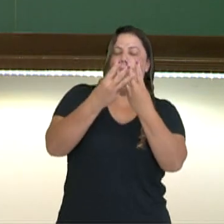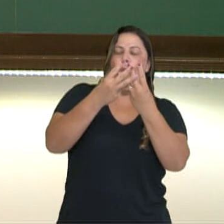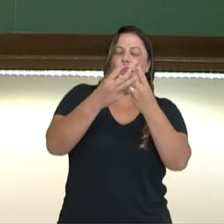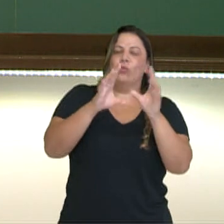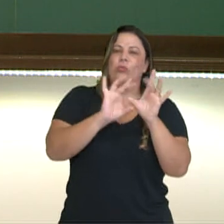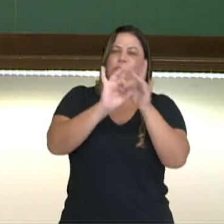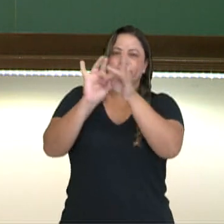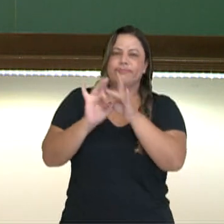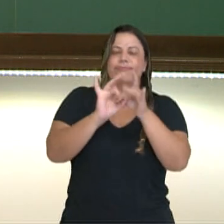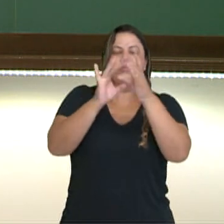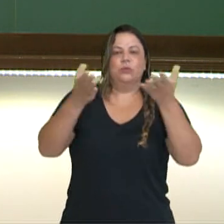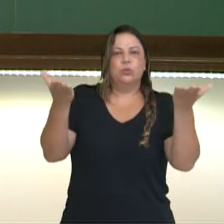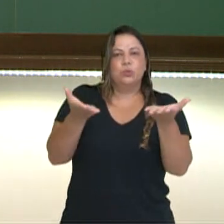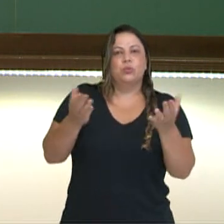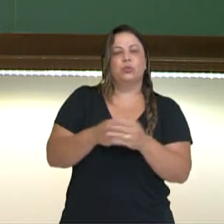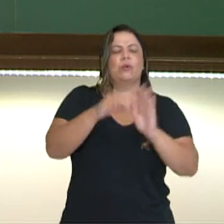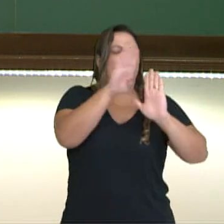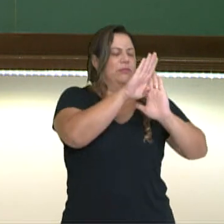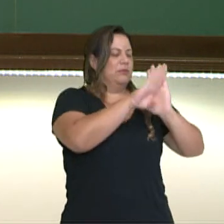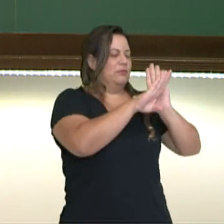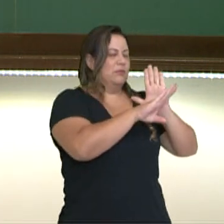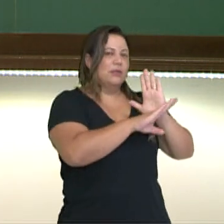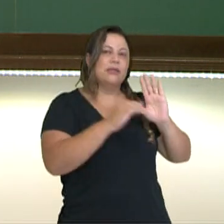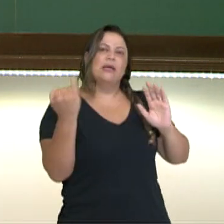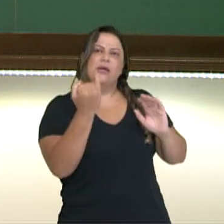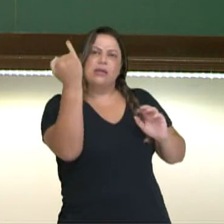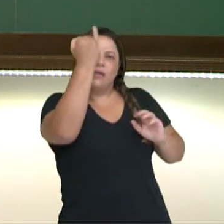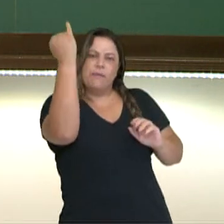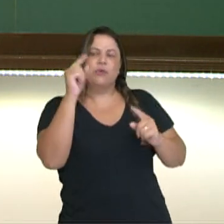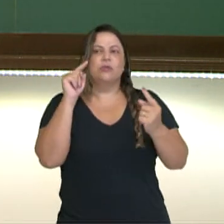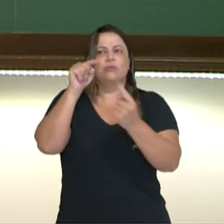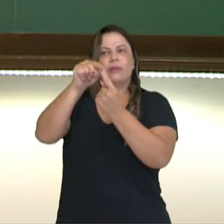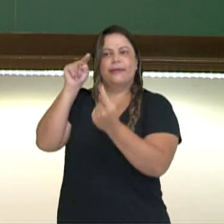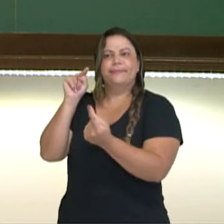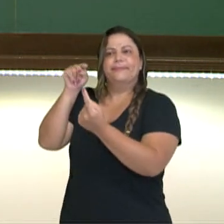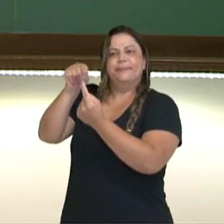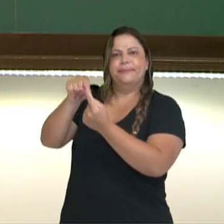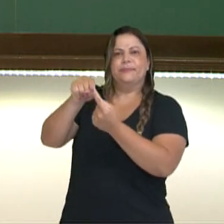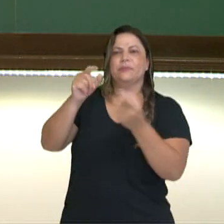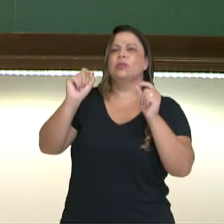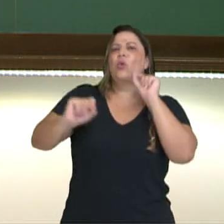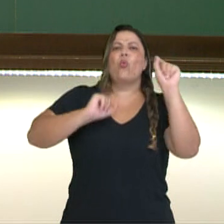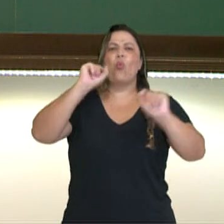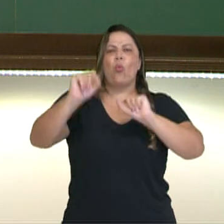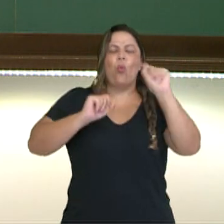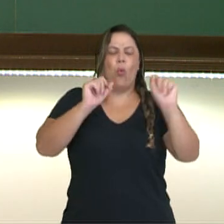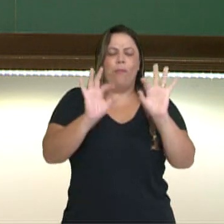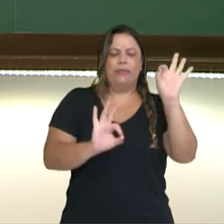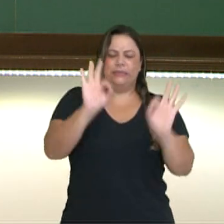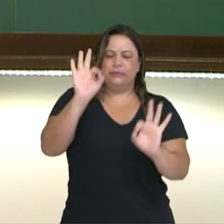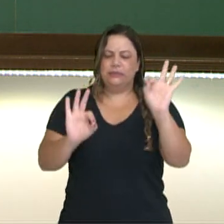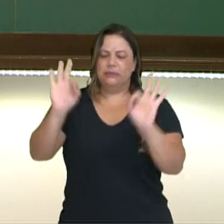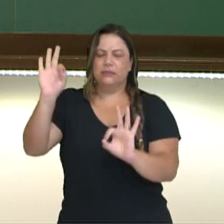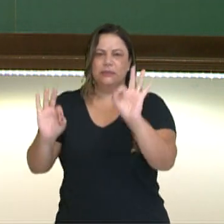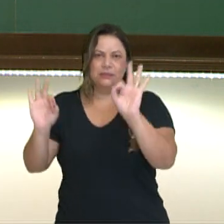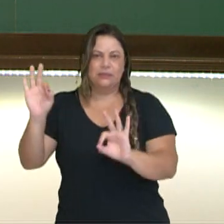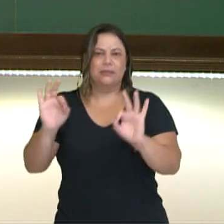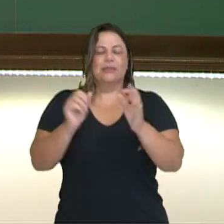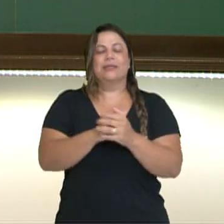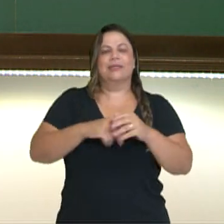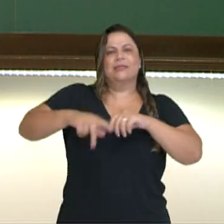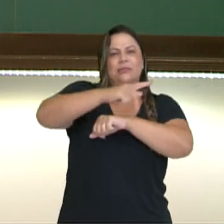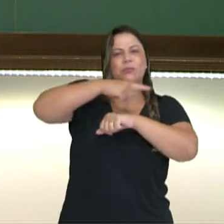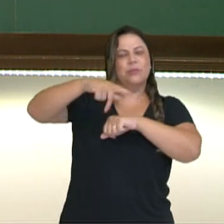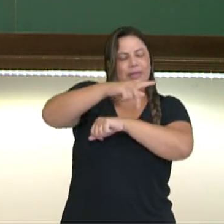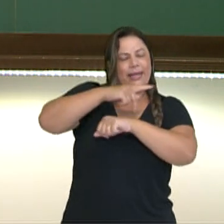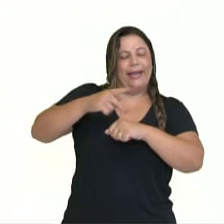estabelecimento, alguns critérios são importantes para definirmos. Primeiro, vamos identificar como as organizações internacionais agem